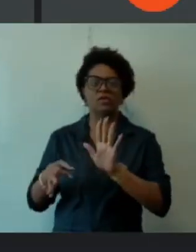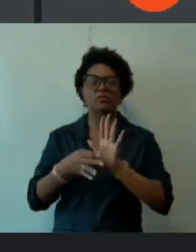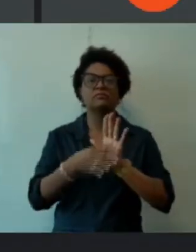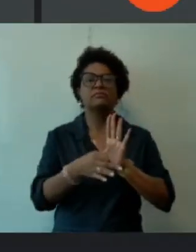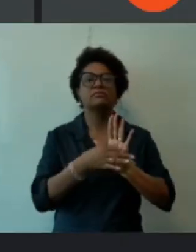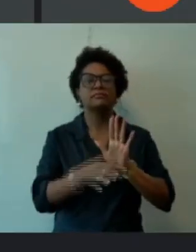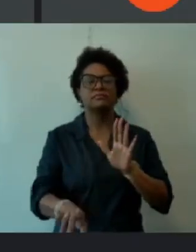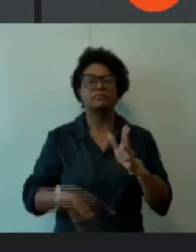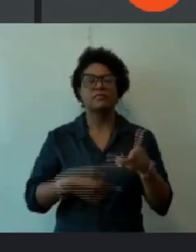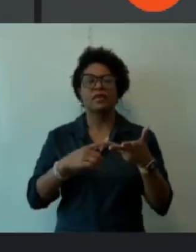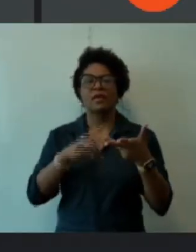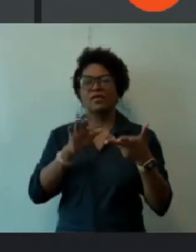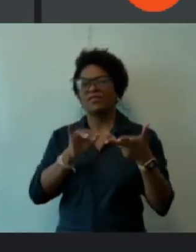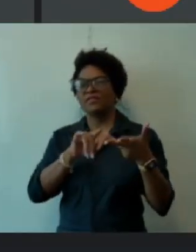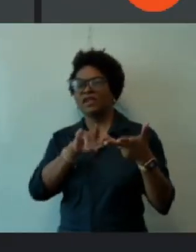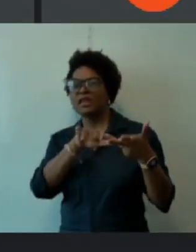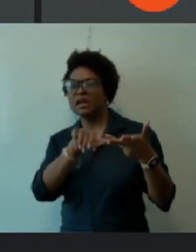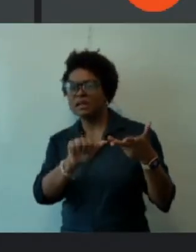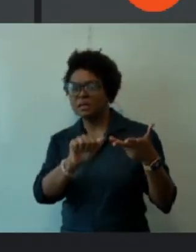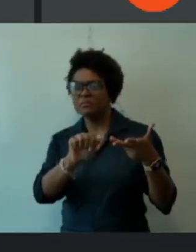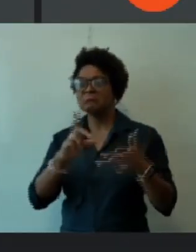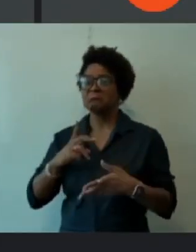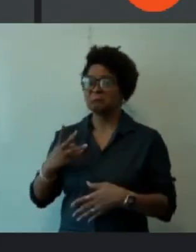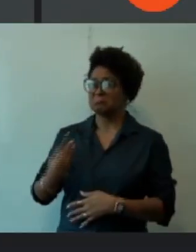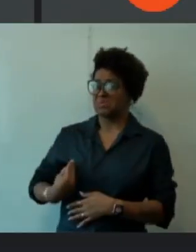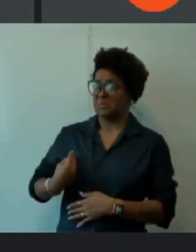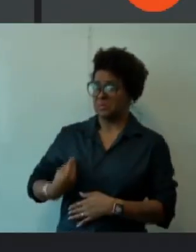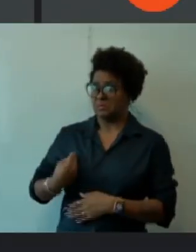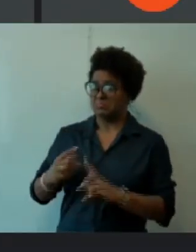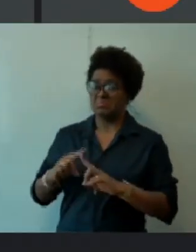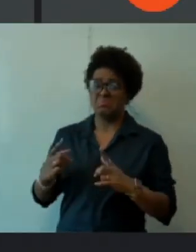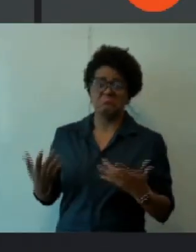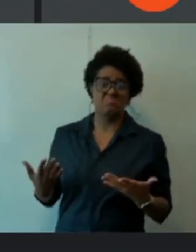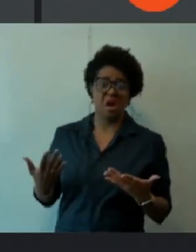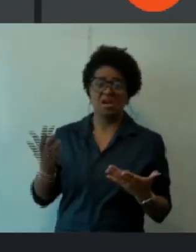Ela está ali ainda, mas eu não sei se ela está ouvindo.